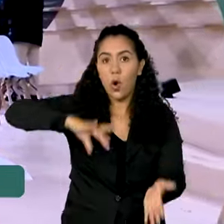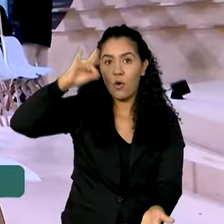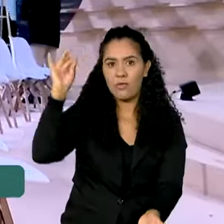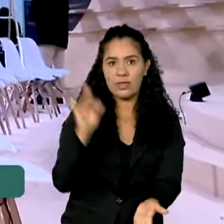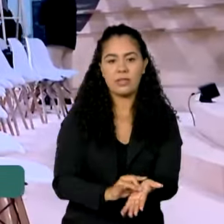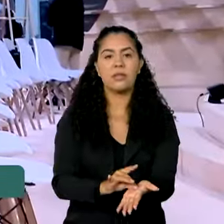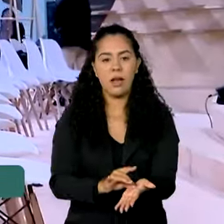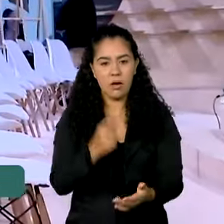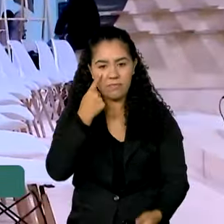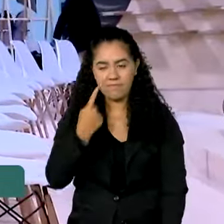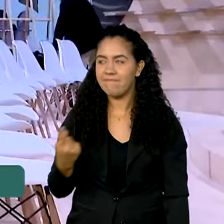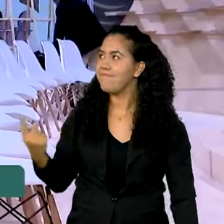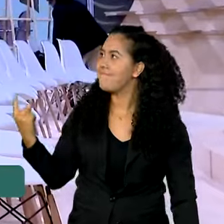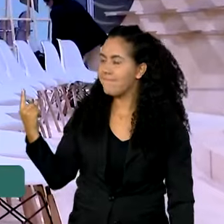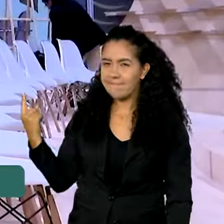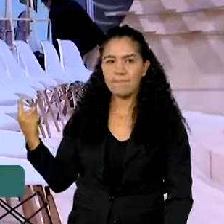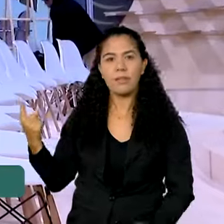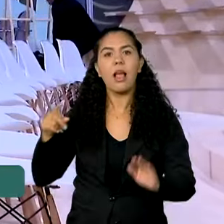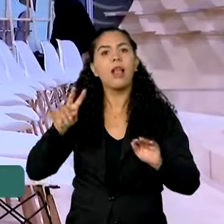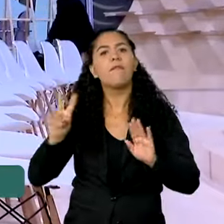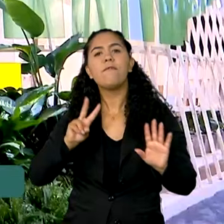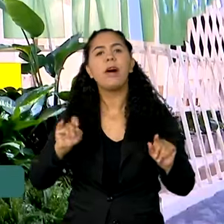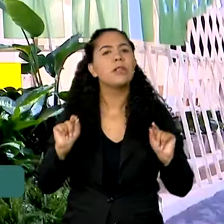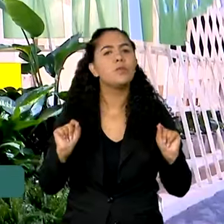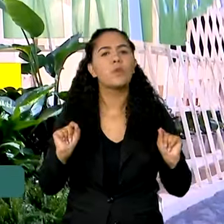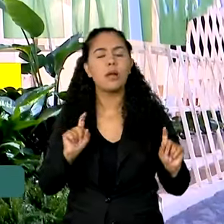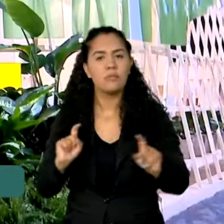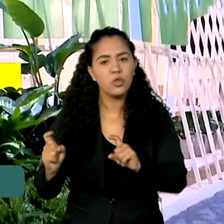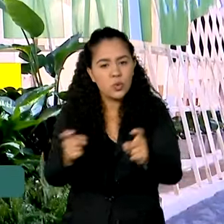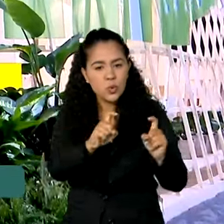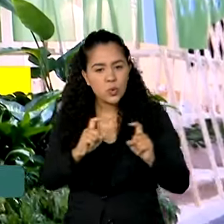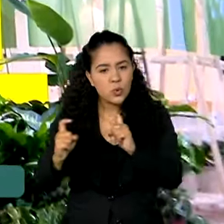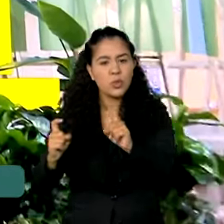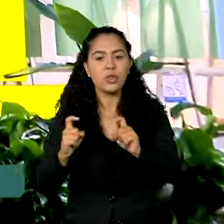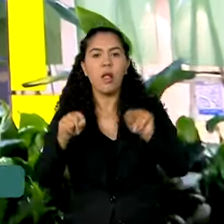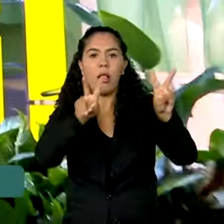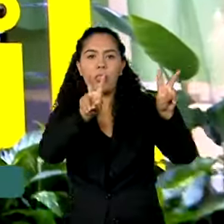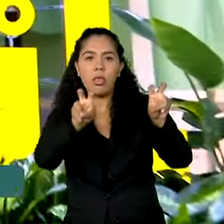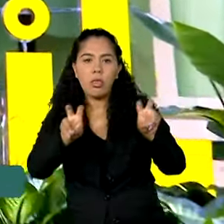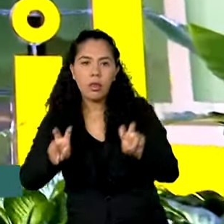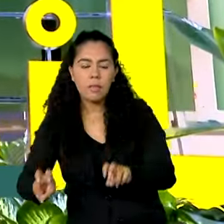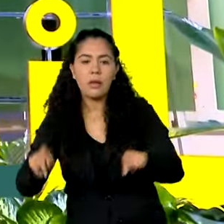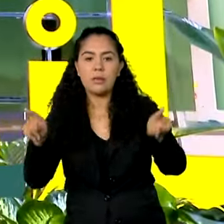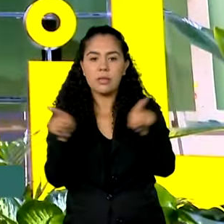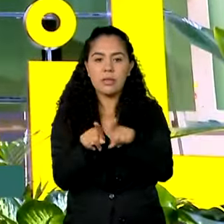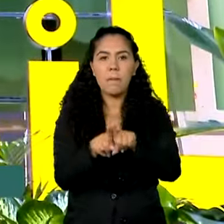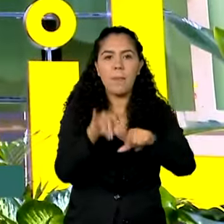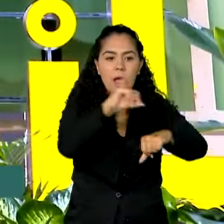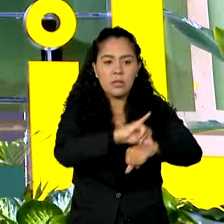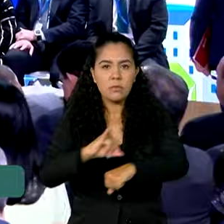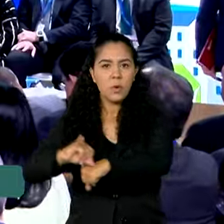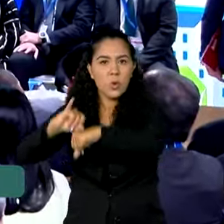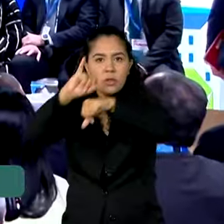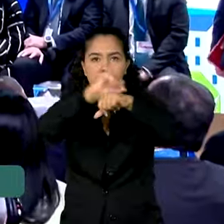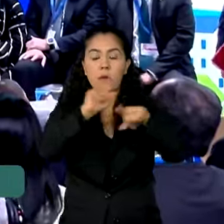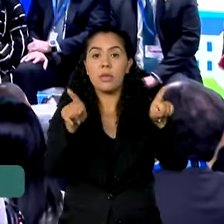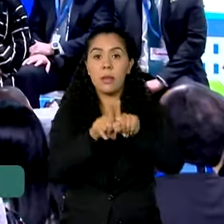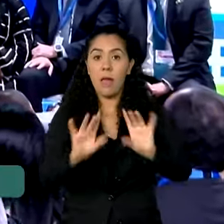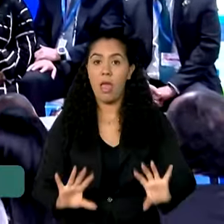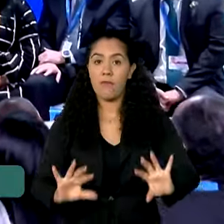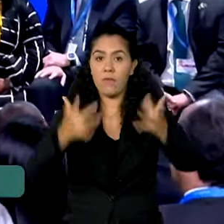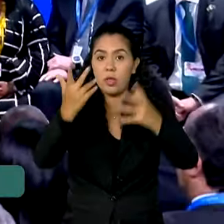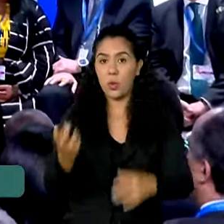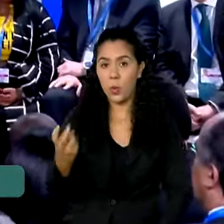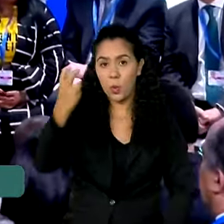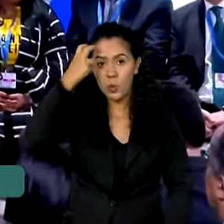No espaço serão realizadas discussões temáticas, exposições interativas e eventos culturais. Obviamente, ao